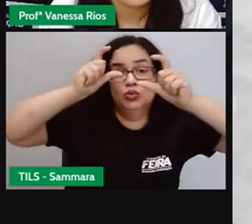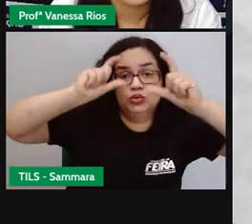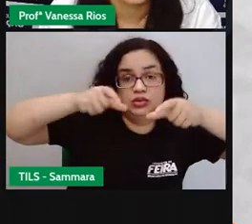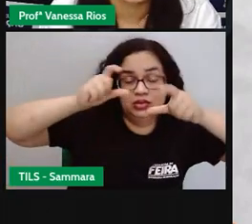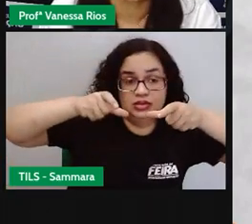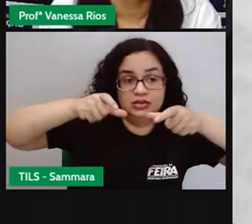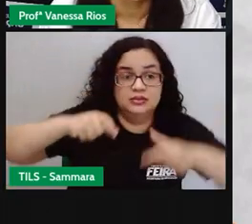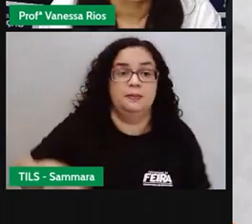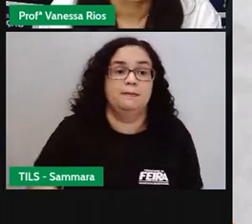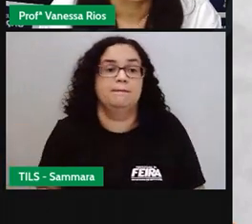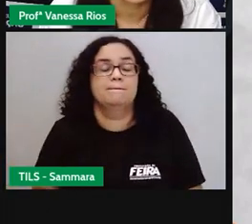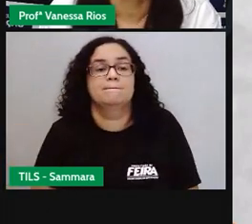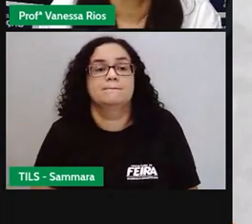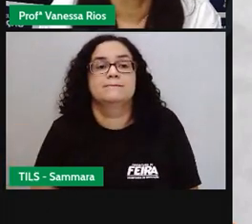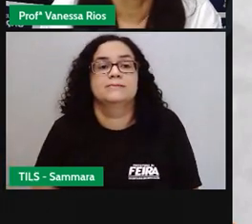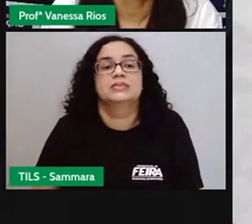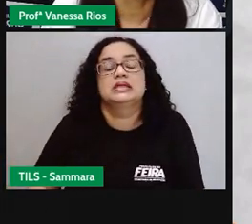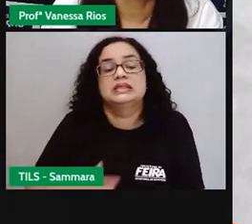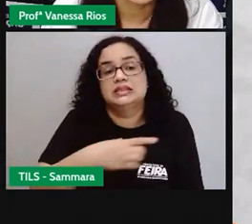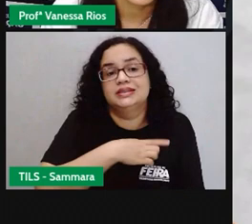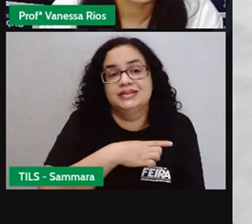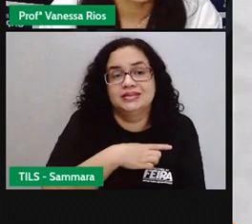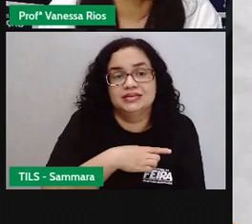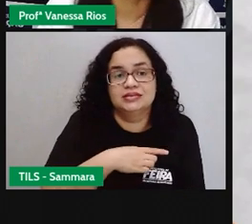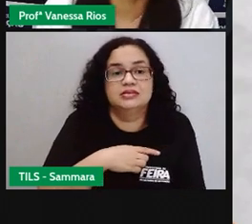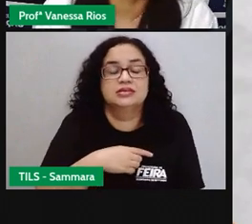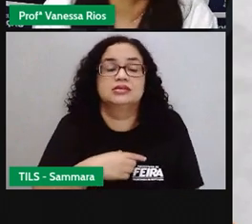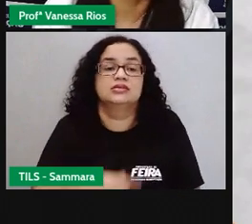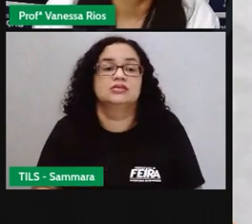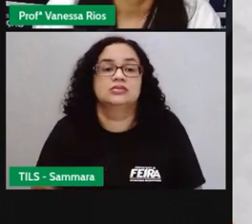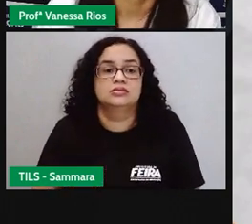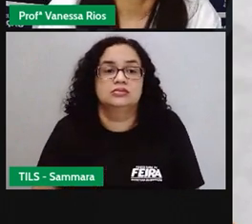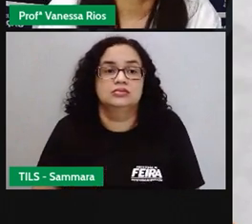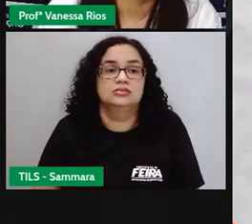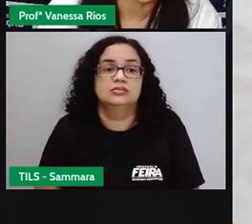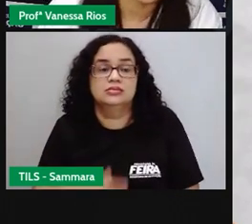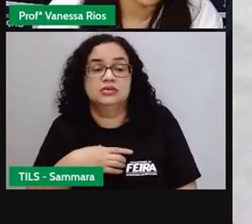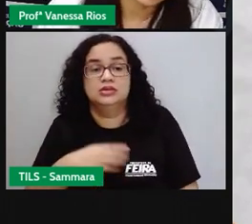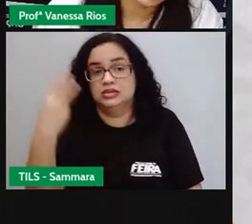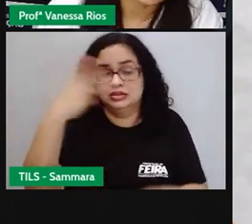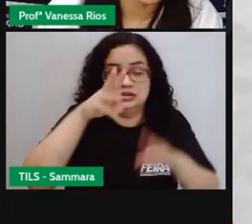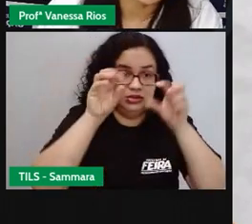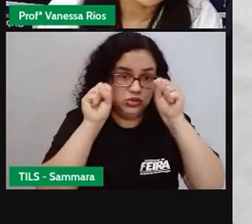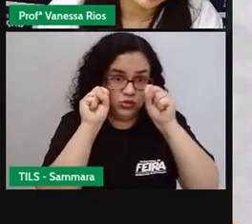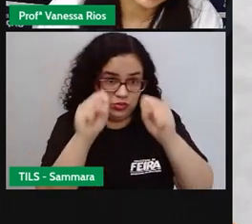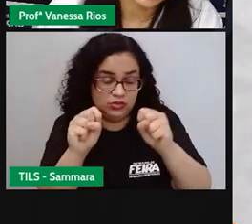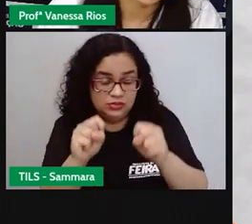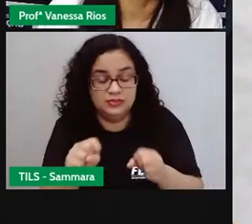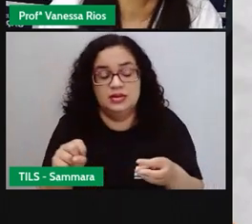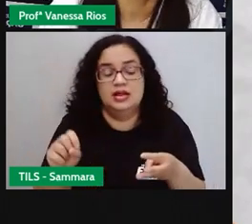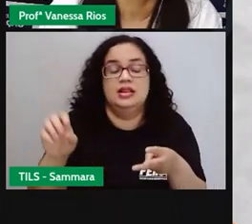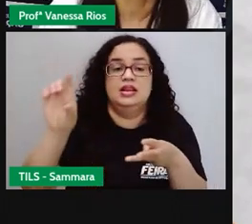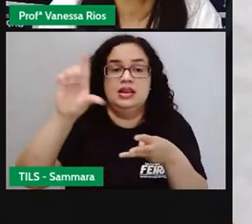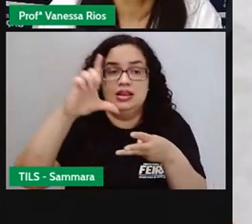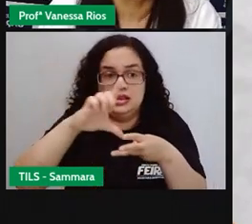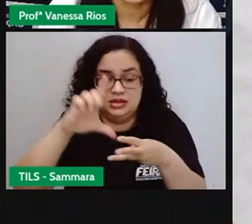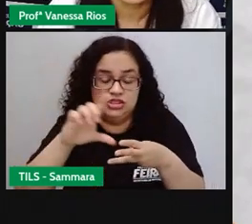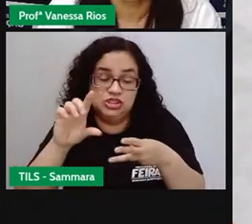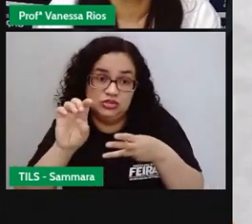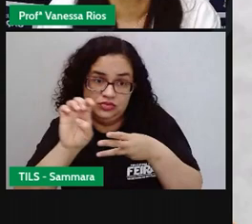onde está sendo aí atribuído, né, a sua função nesses três poderes, legislativo,